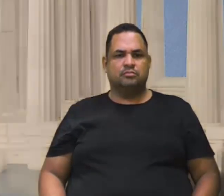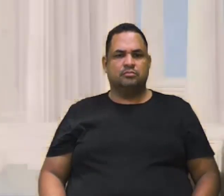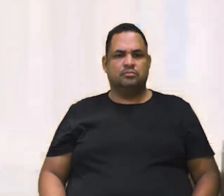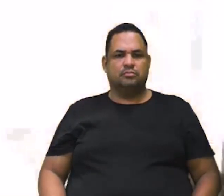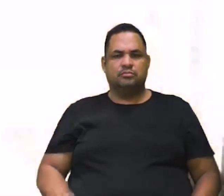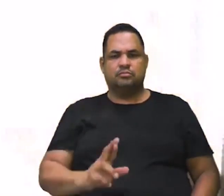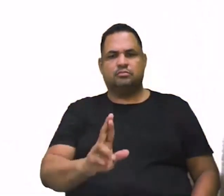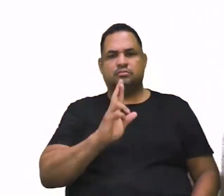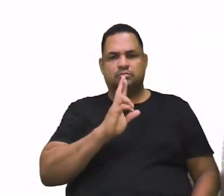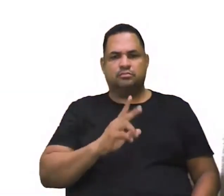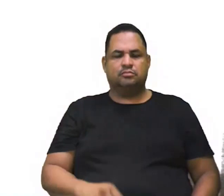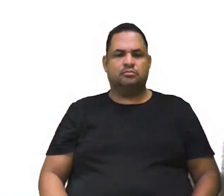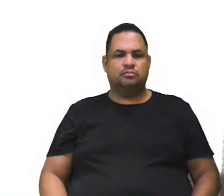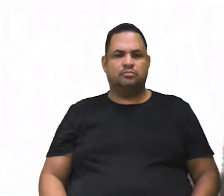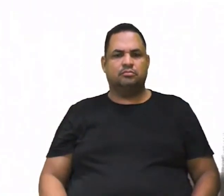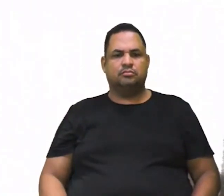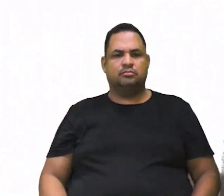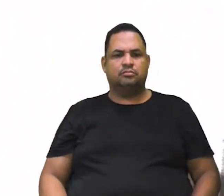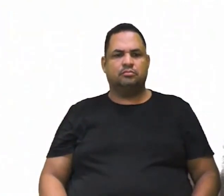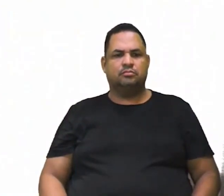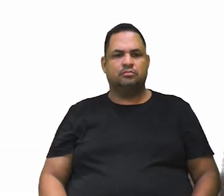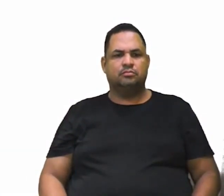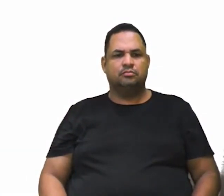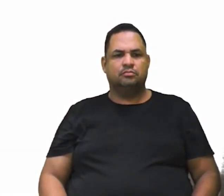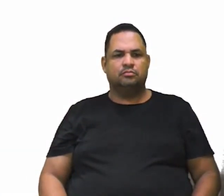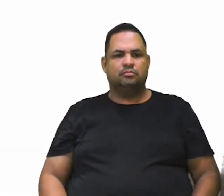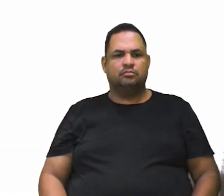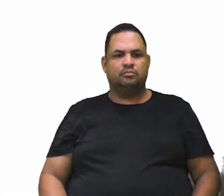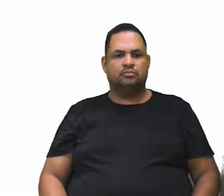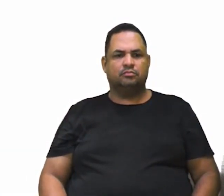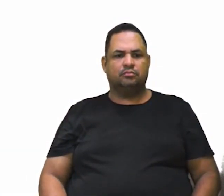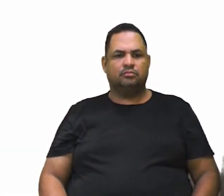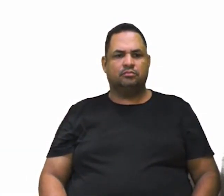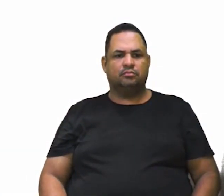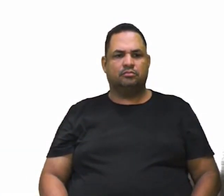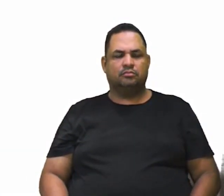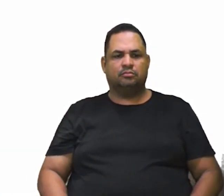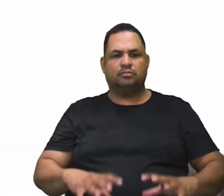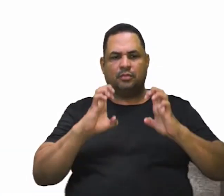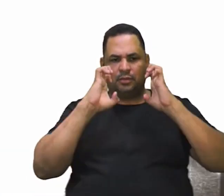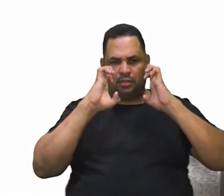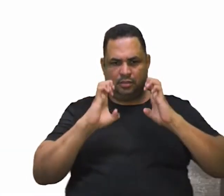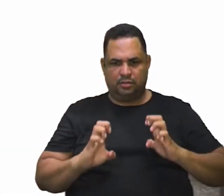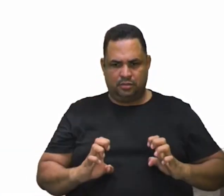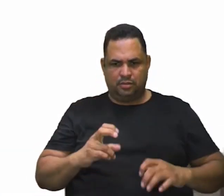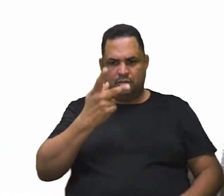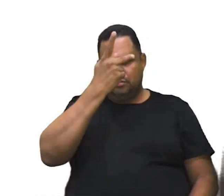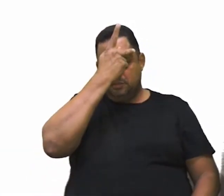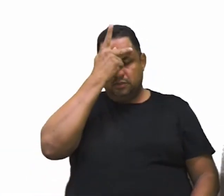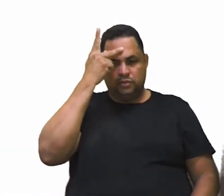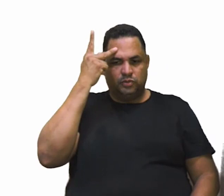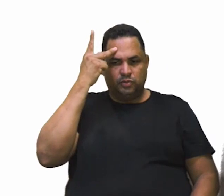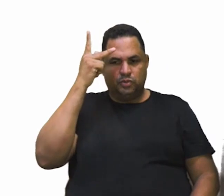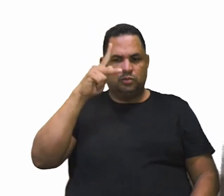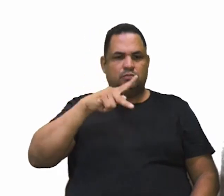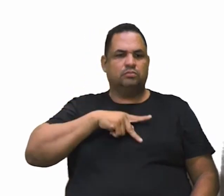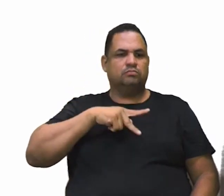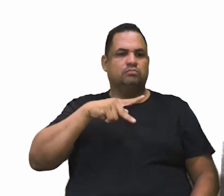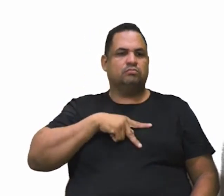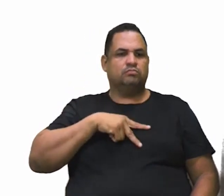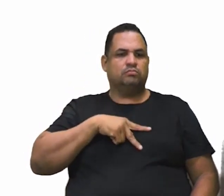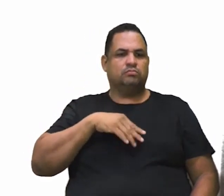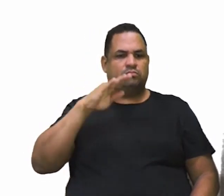Resposta. lá. Aí está, gente. Sobre a ética pessoal, né? Da